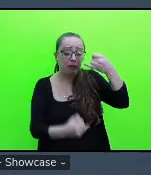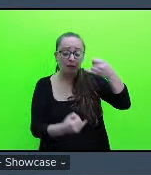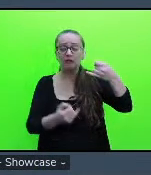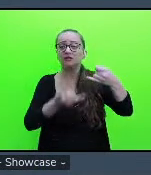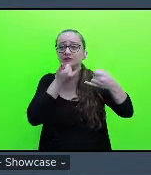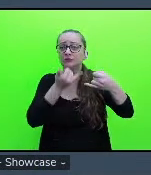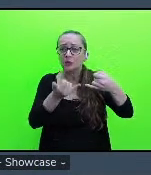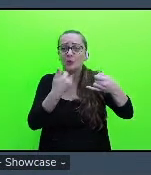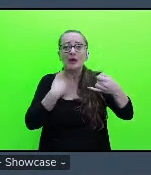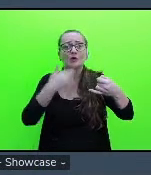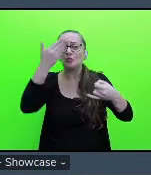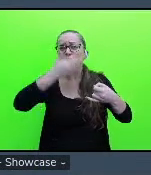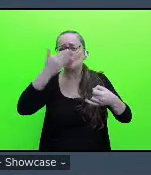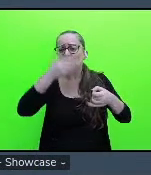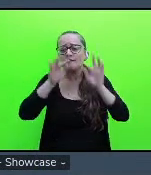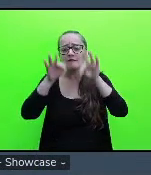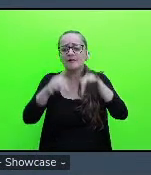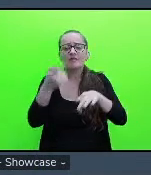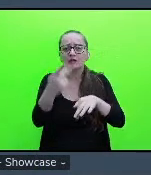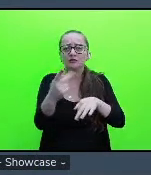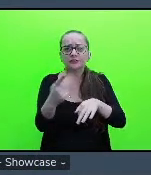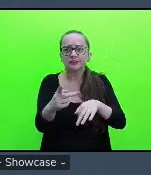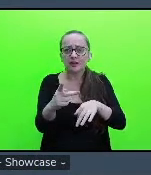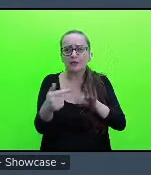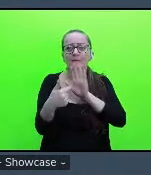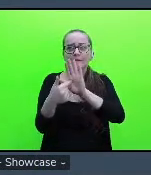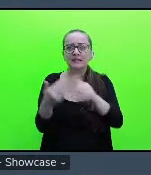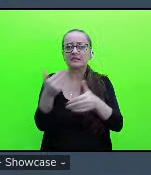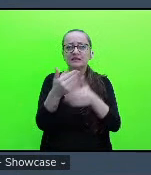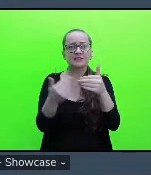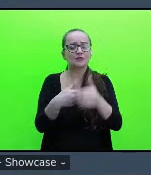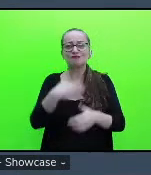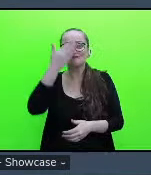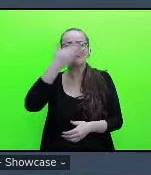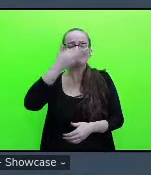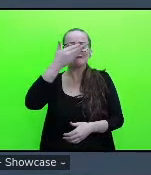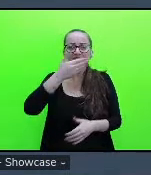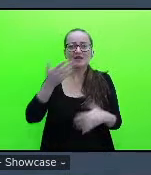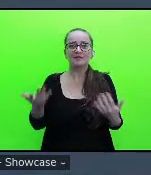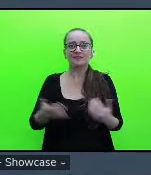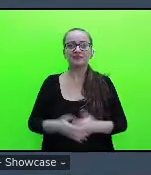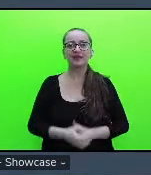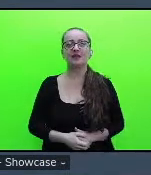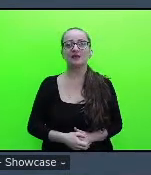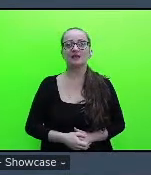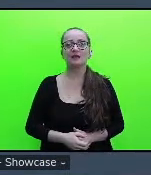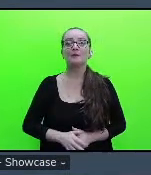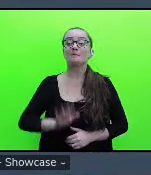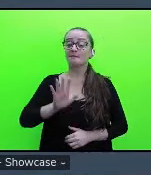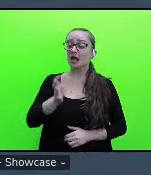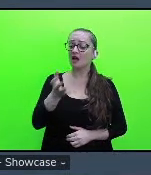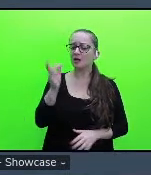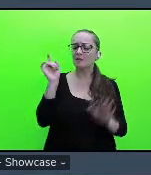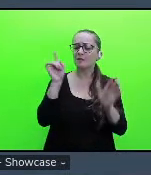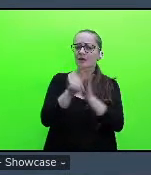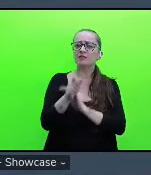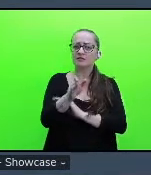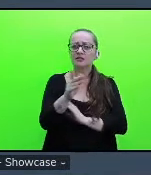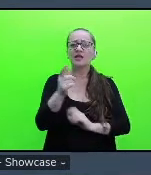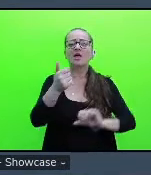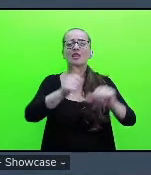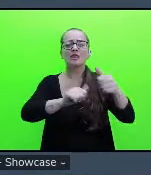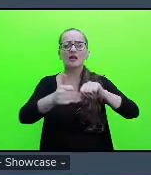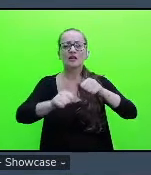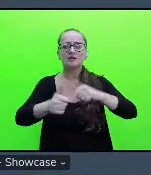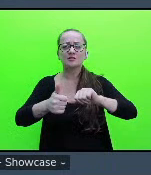de ver uma parte da sua apresentação mas eu queria perguntar vocês analisaram a